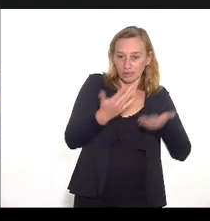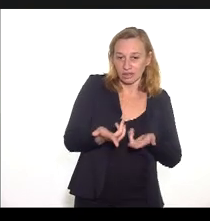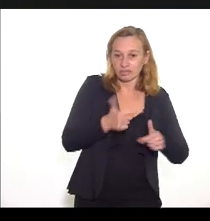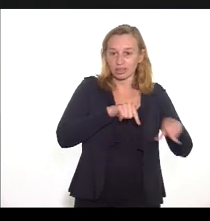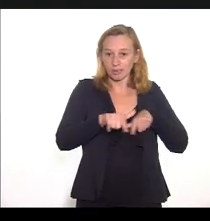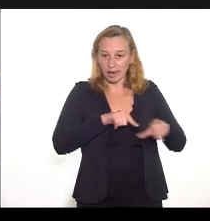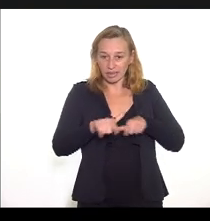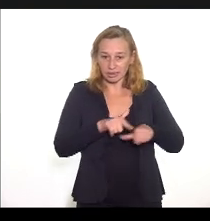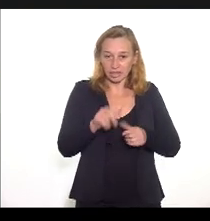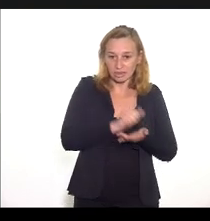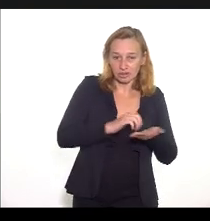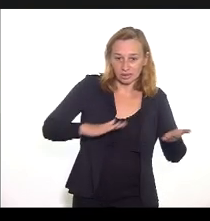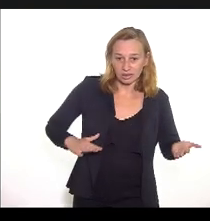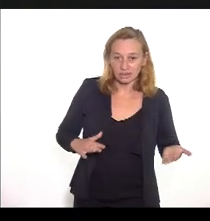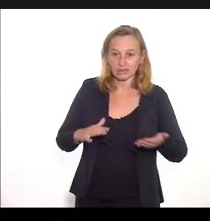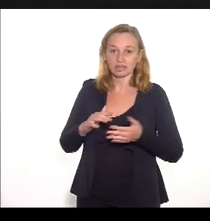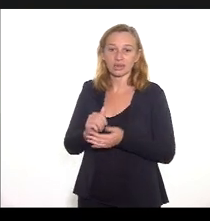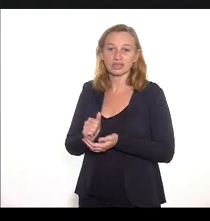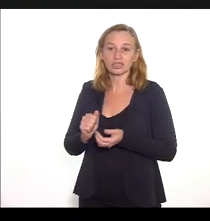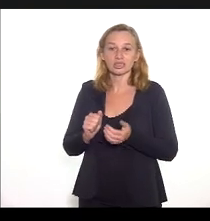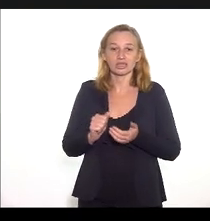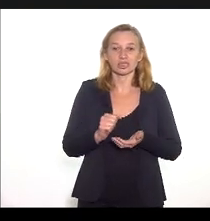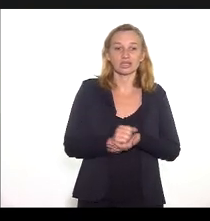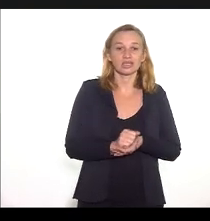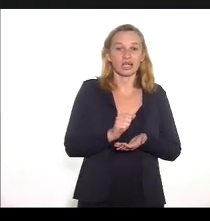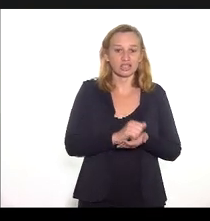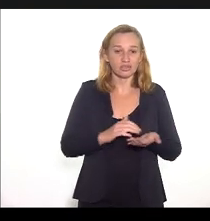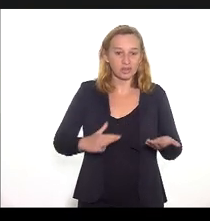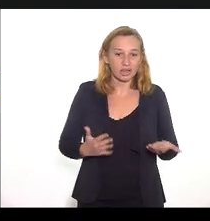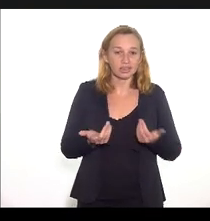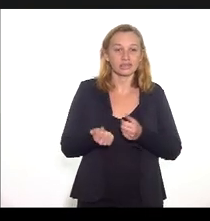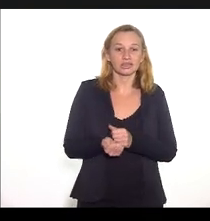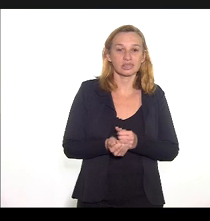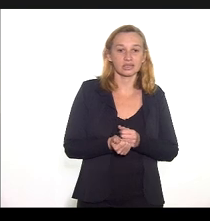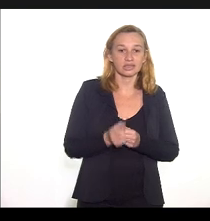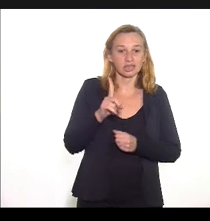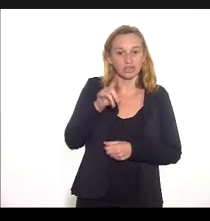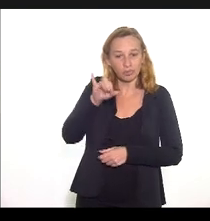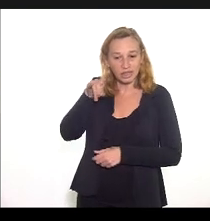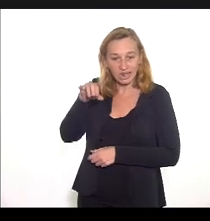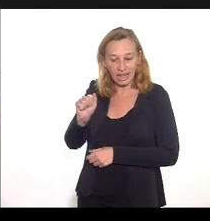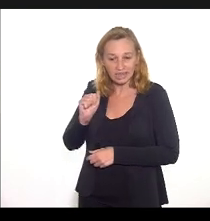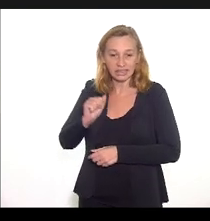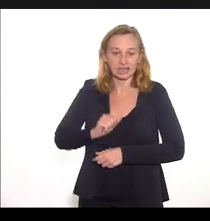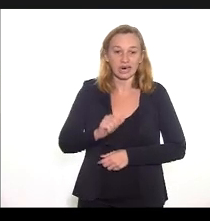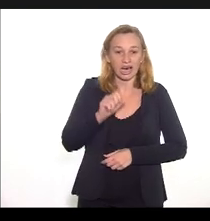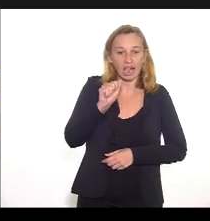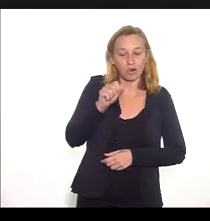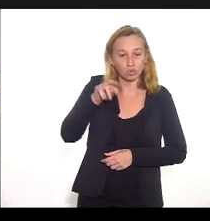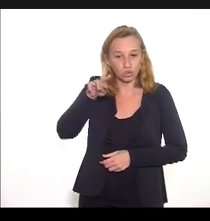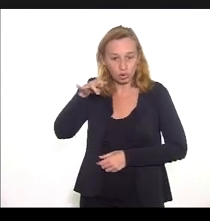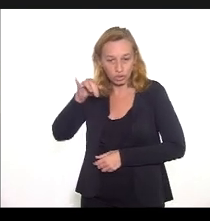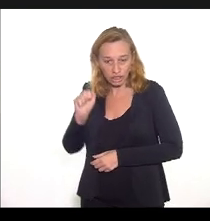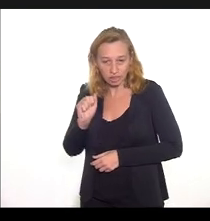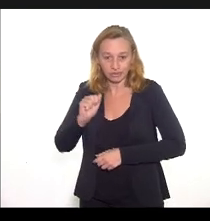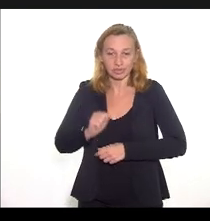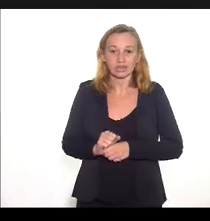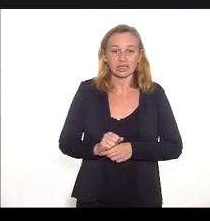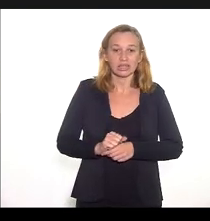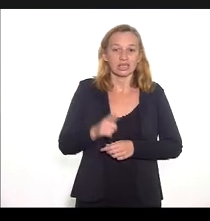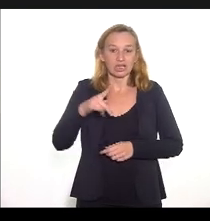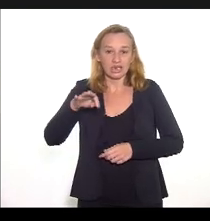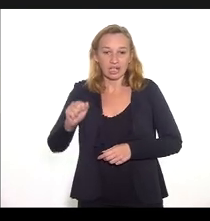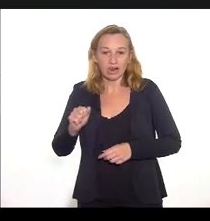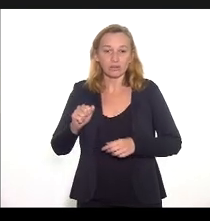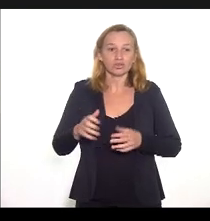técnica. A atividade denominada auditoria tem maior